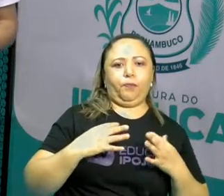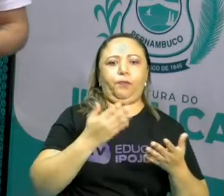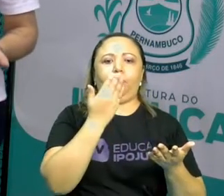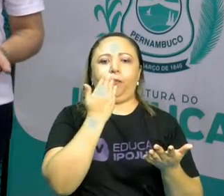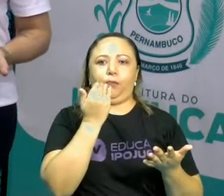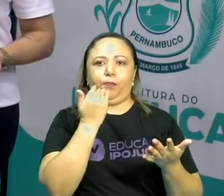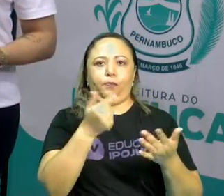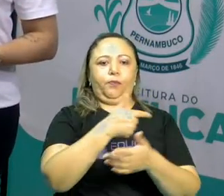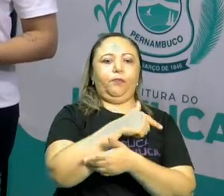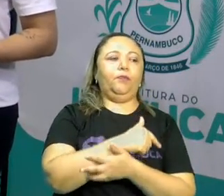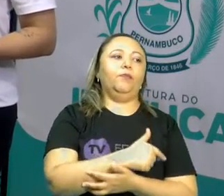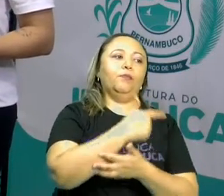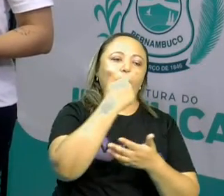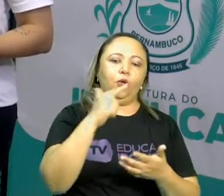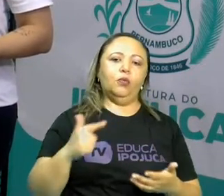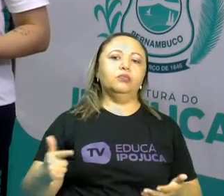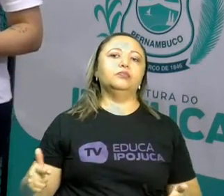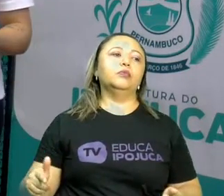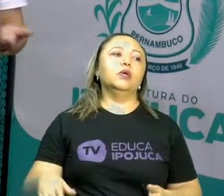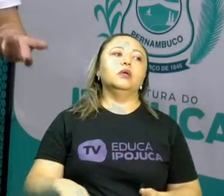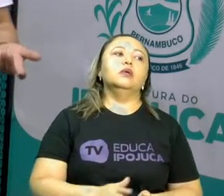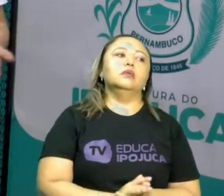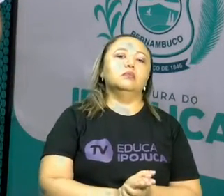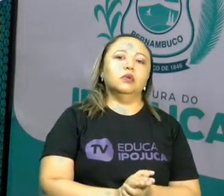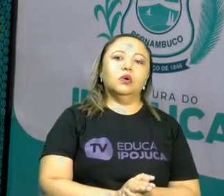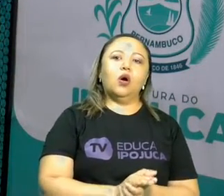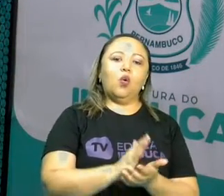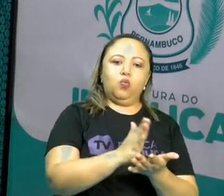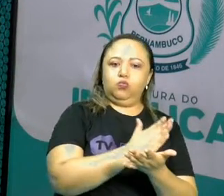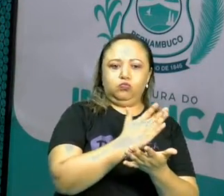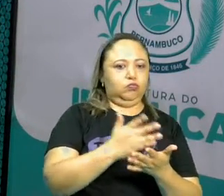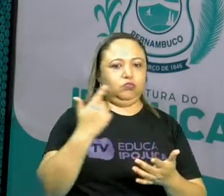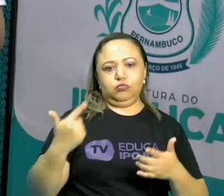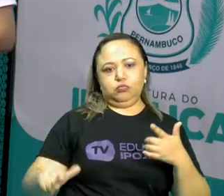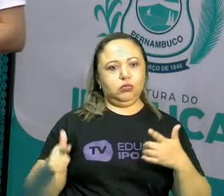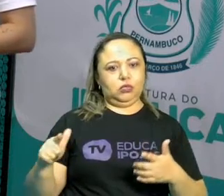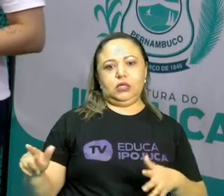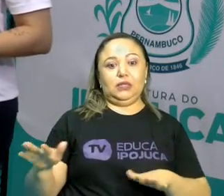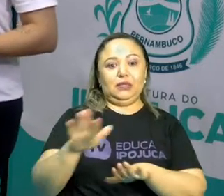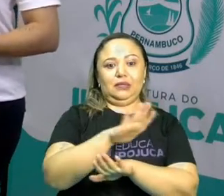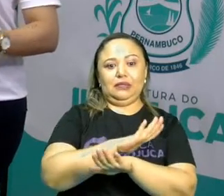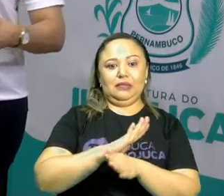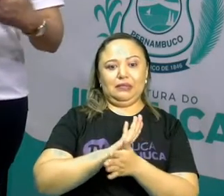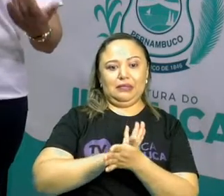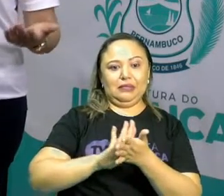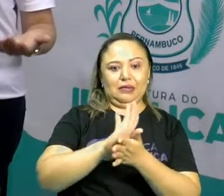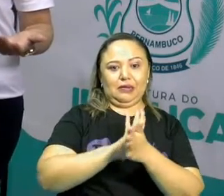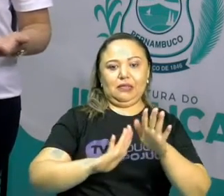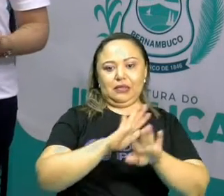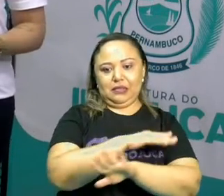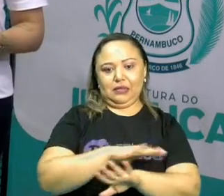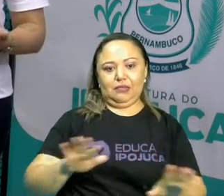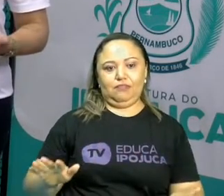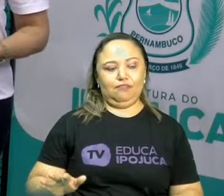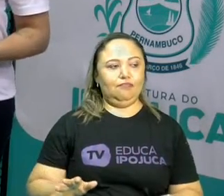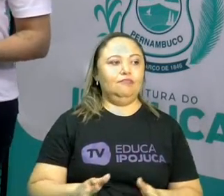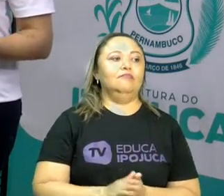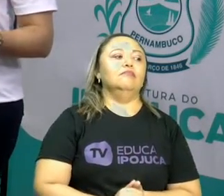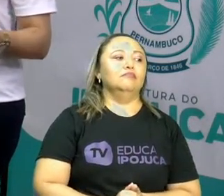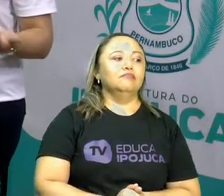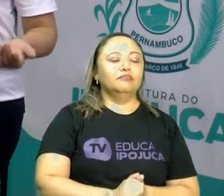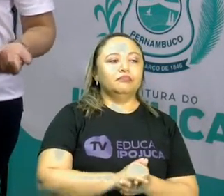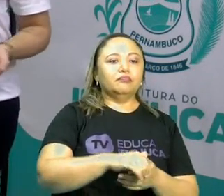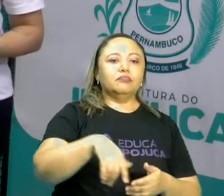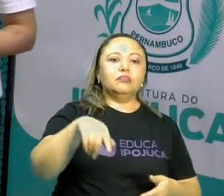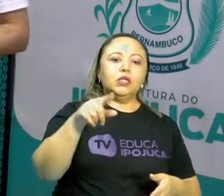a toda uma situação, outros não têm sequer onde dormir. Então a crítica está aí, um humor